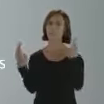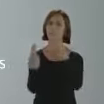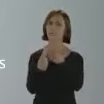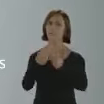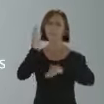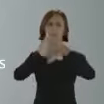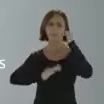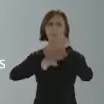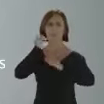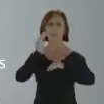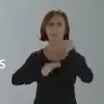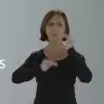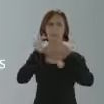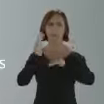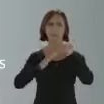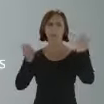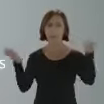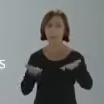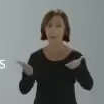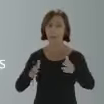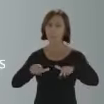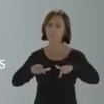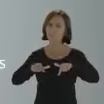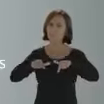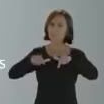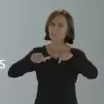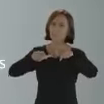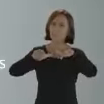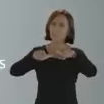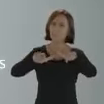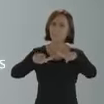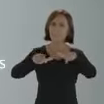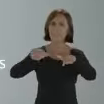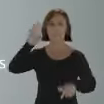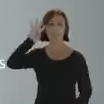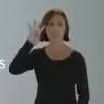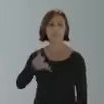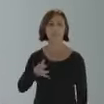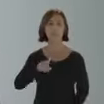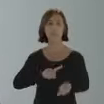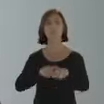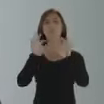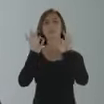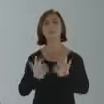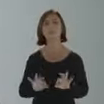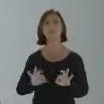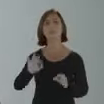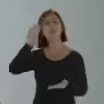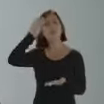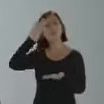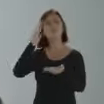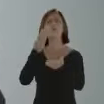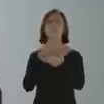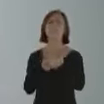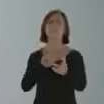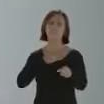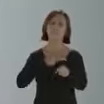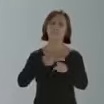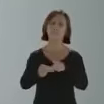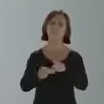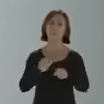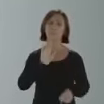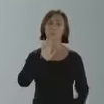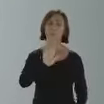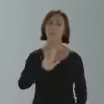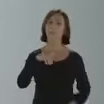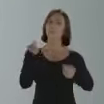e iniciamos este esforço adicional na hora indicada. Confiamos nos resultados, mas dependemos